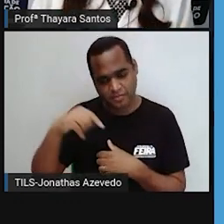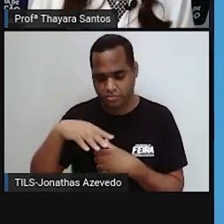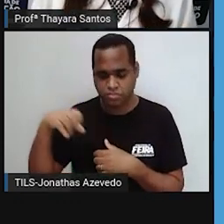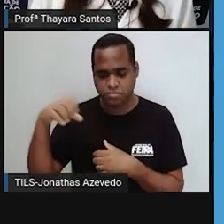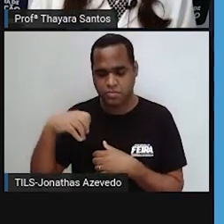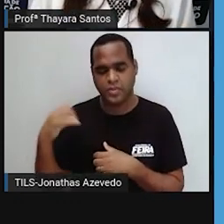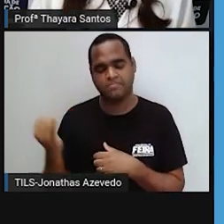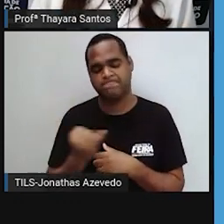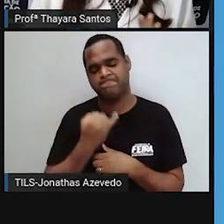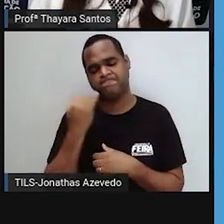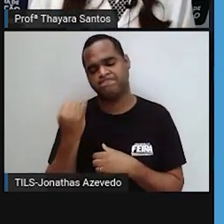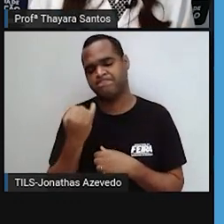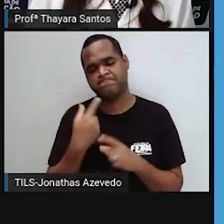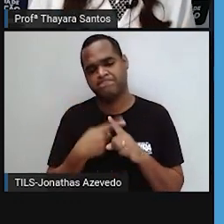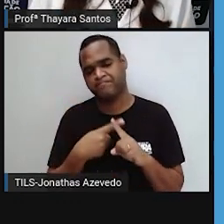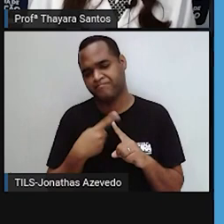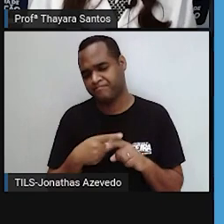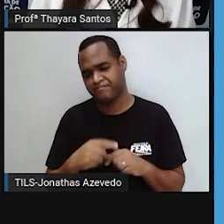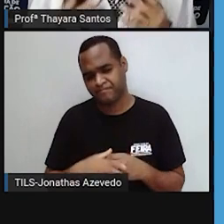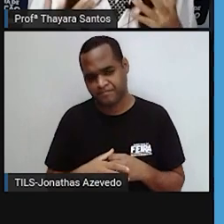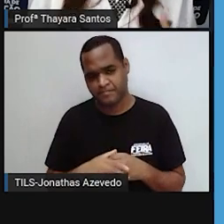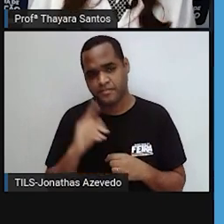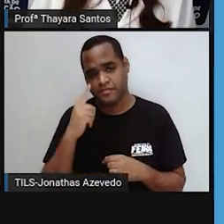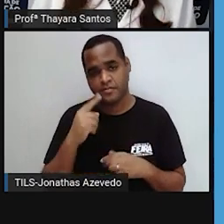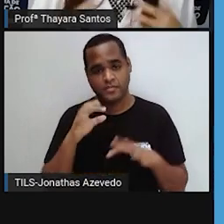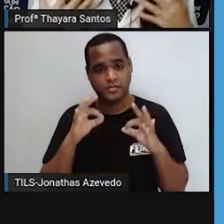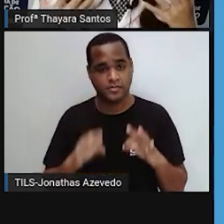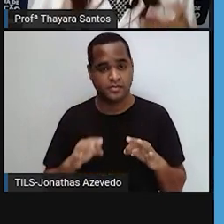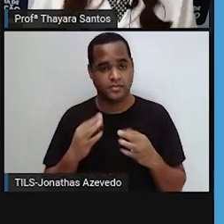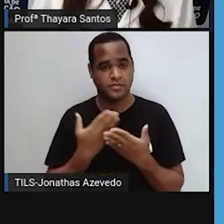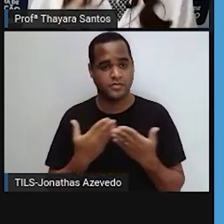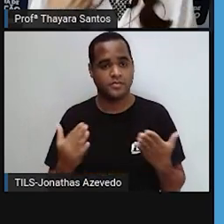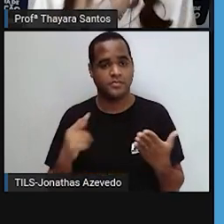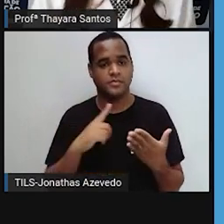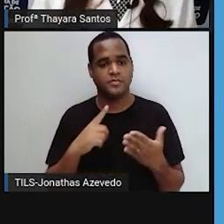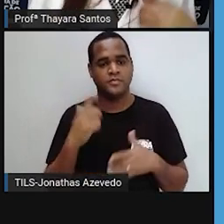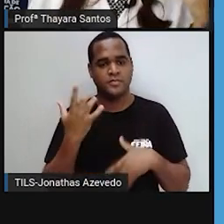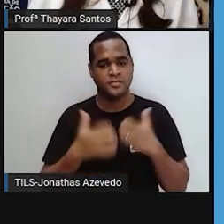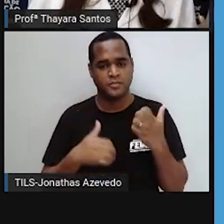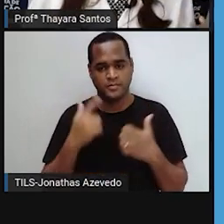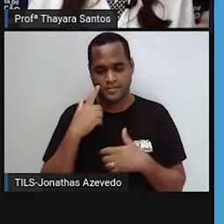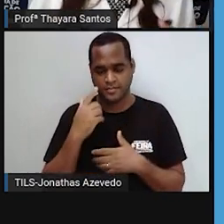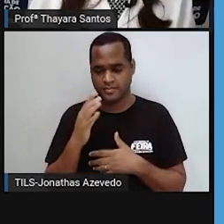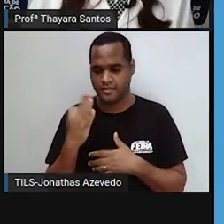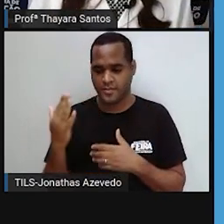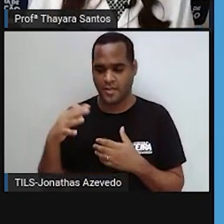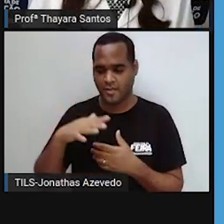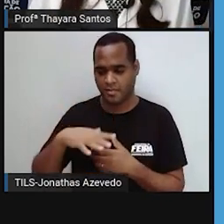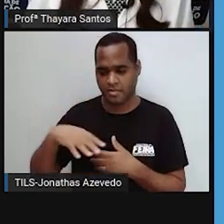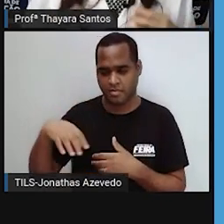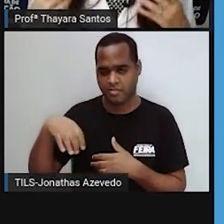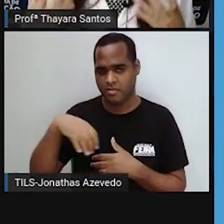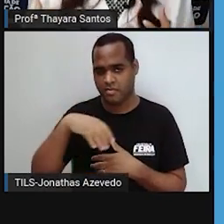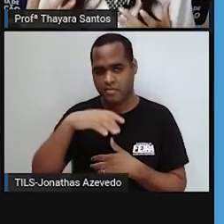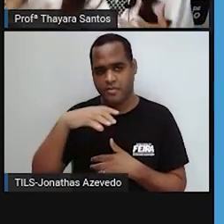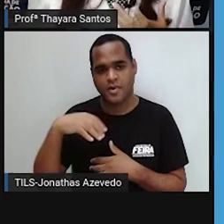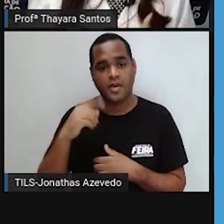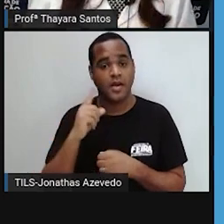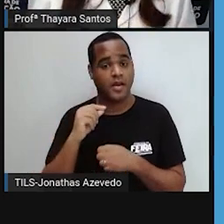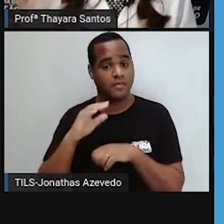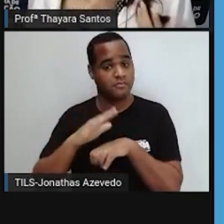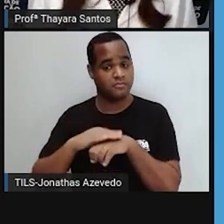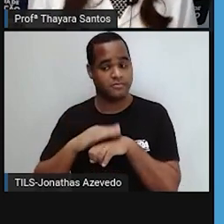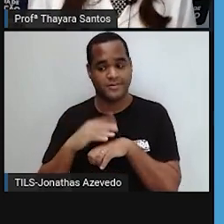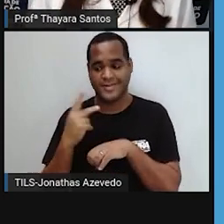é tão importante? Porque é justamente na fotossíntese que a planta ou a alga produz o seu próprio